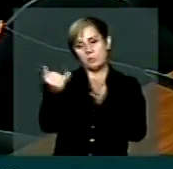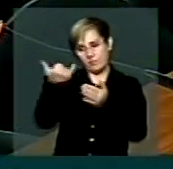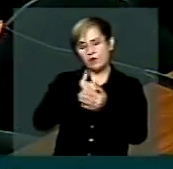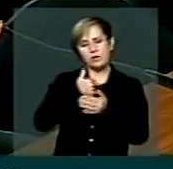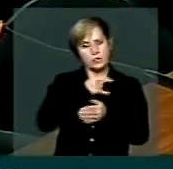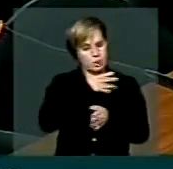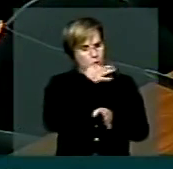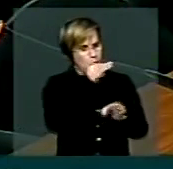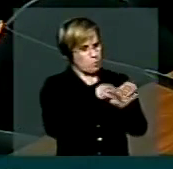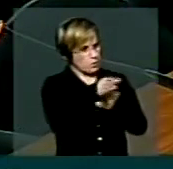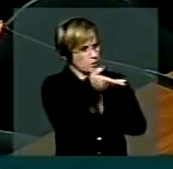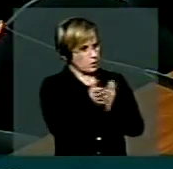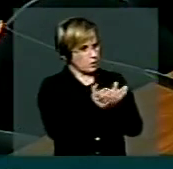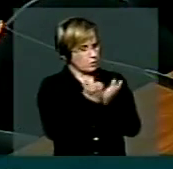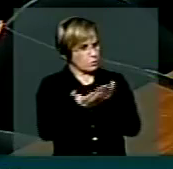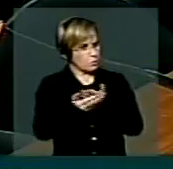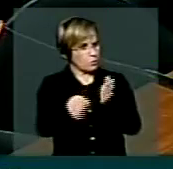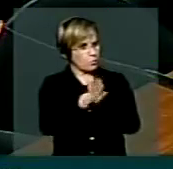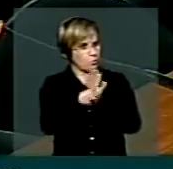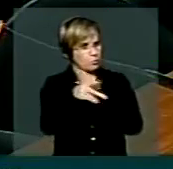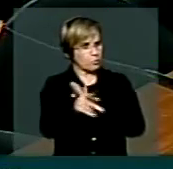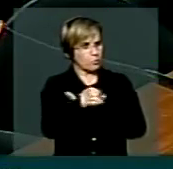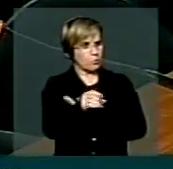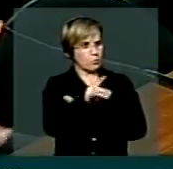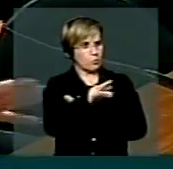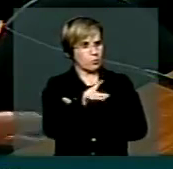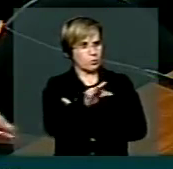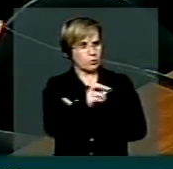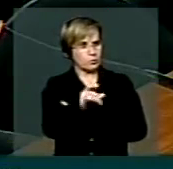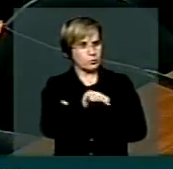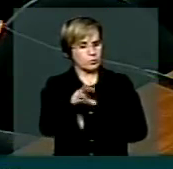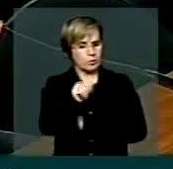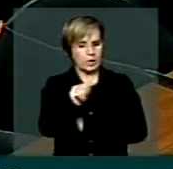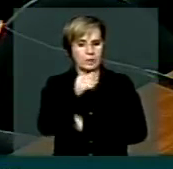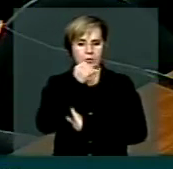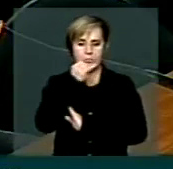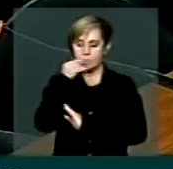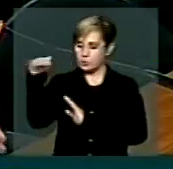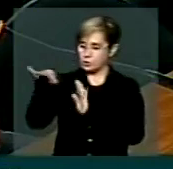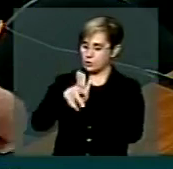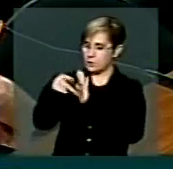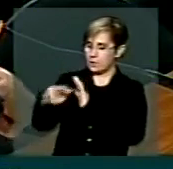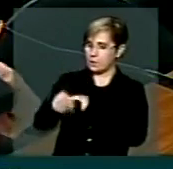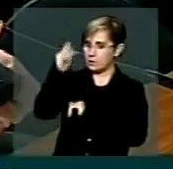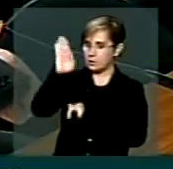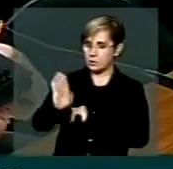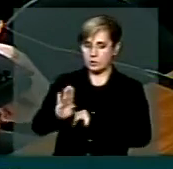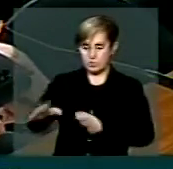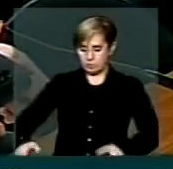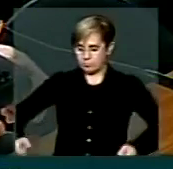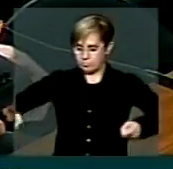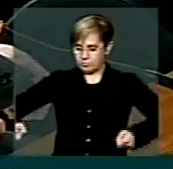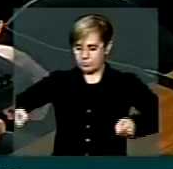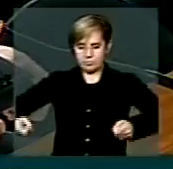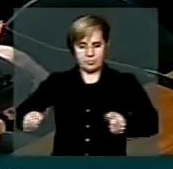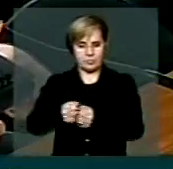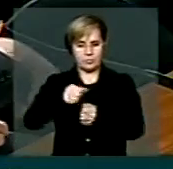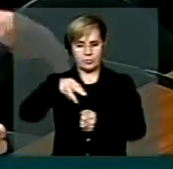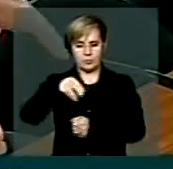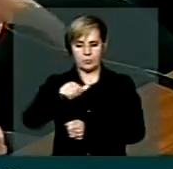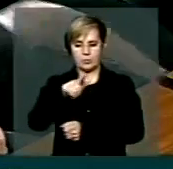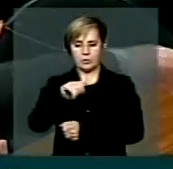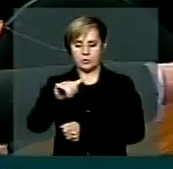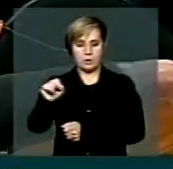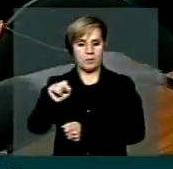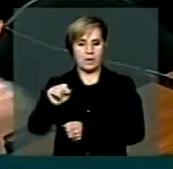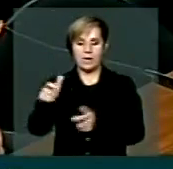pessoal do Porto, ninguém melhor que o Jorge aqui presente, que eles chegaram, por exemplo, foram saíram com as malas, e